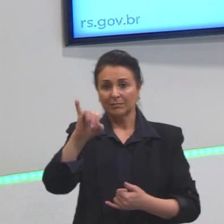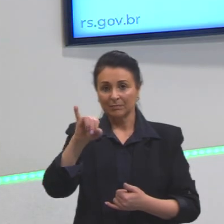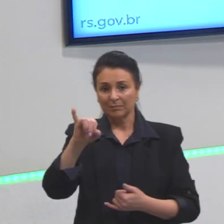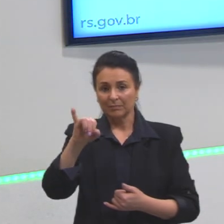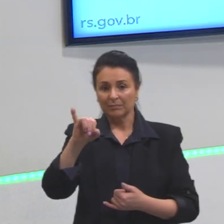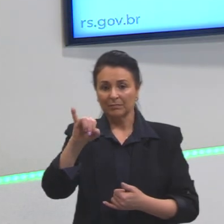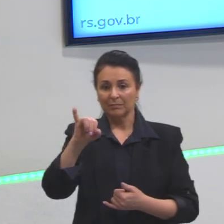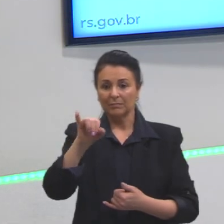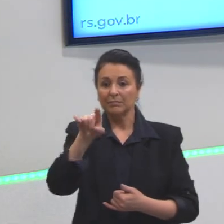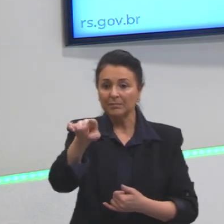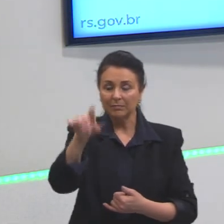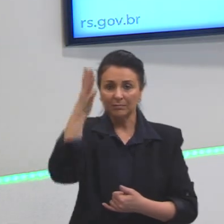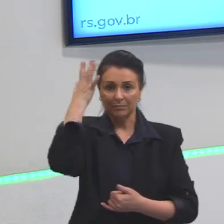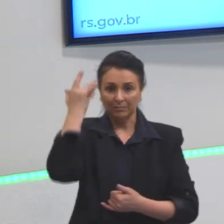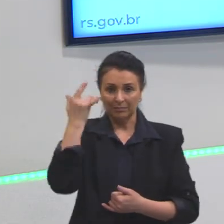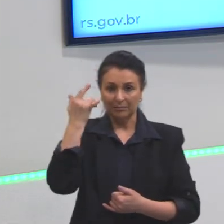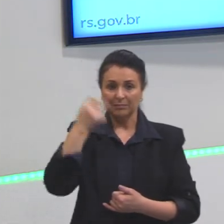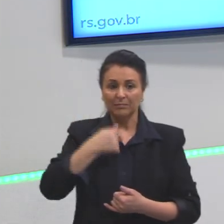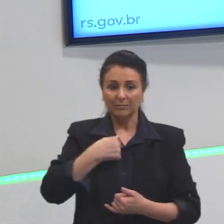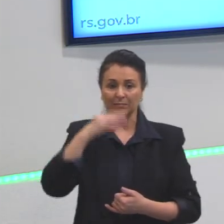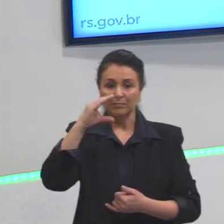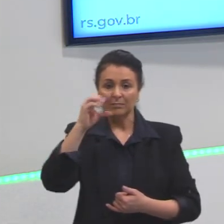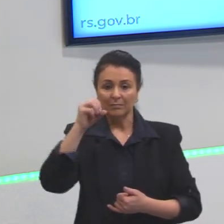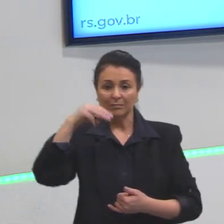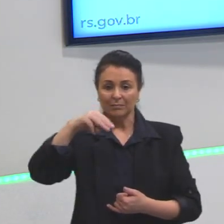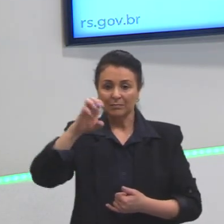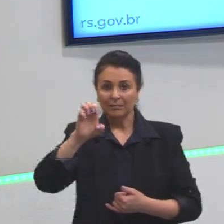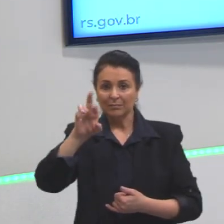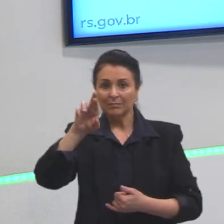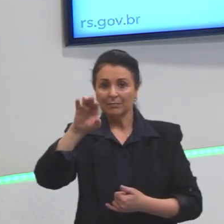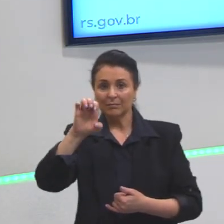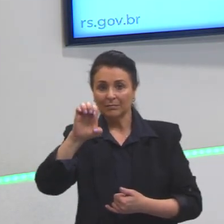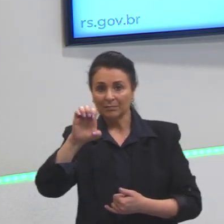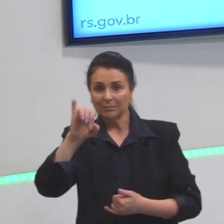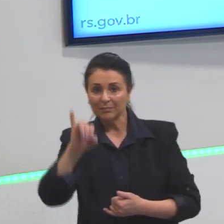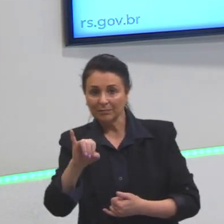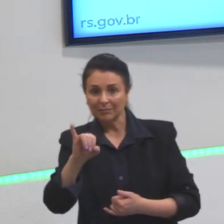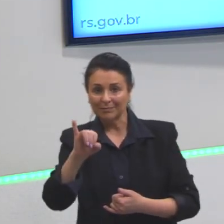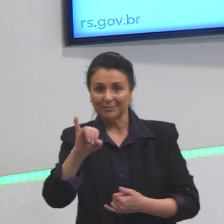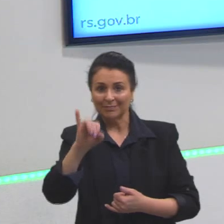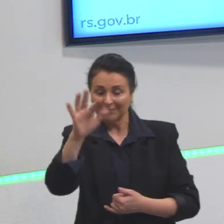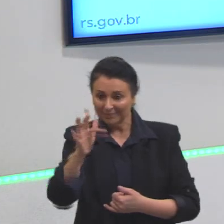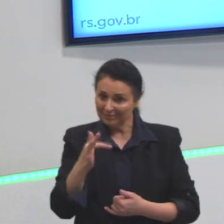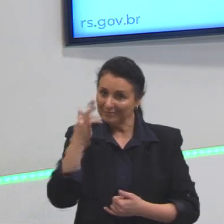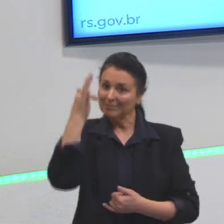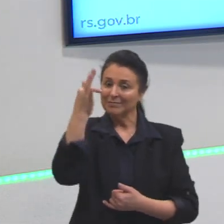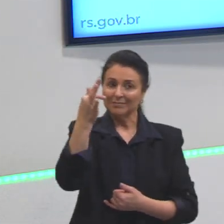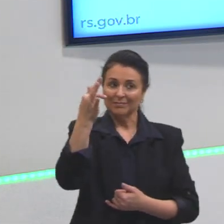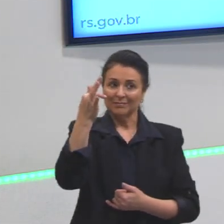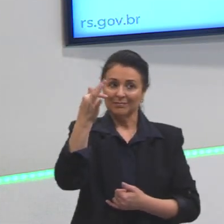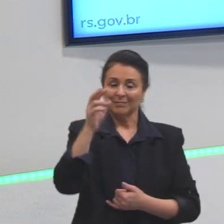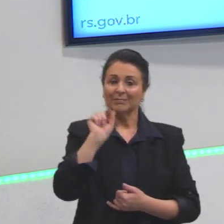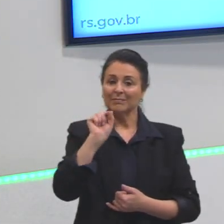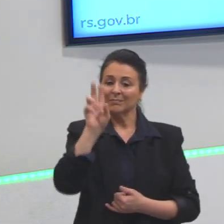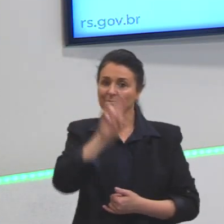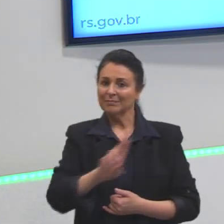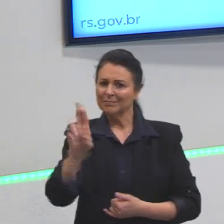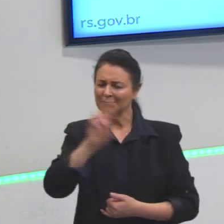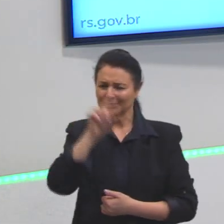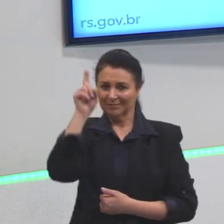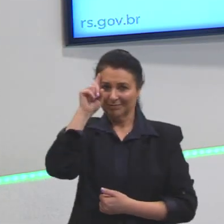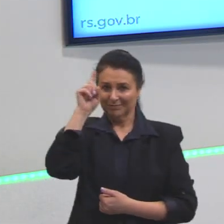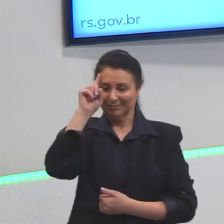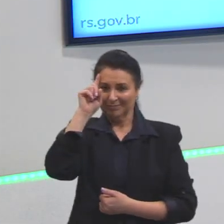amanhã. Ou eu comerei. Essa é a forma correta de nós utilizarmos o futuro. Mas o que nós usamos no nosso dia a dia?